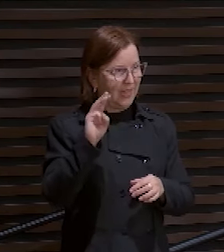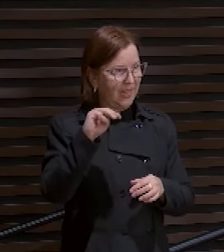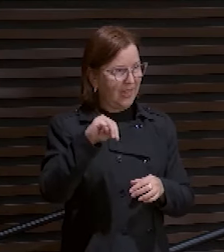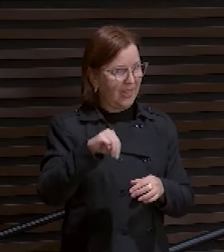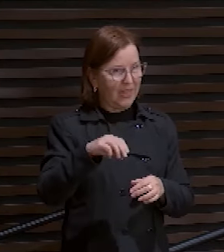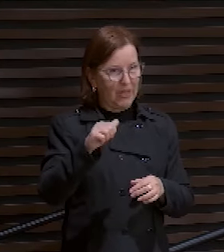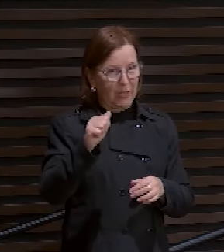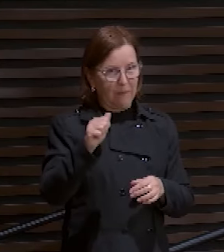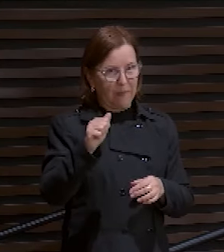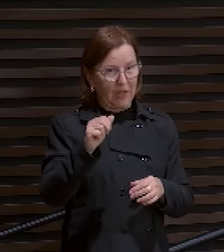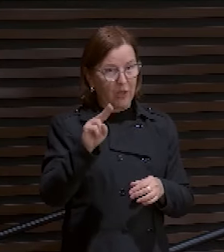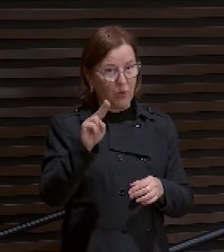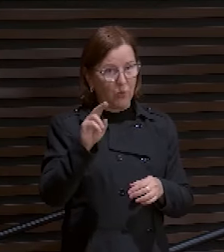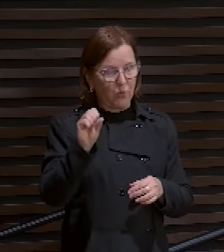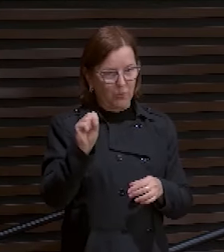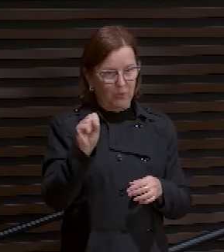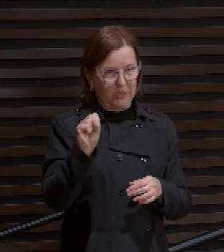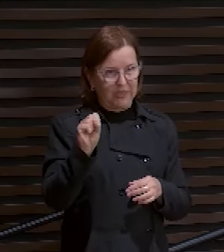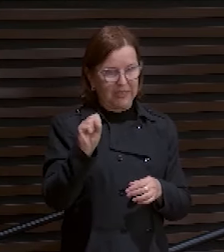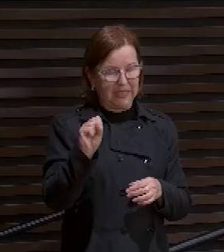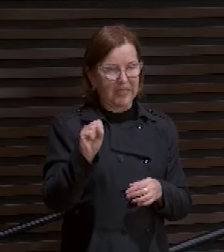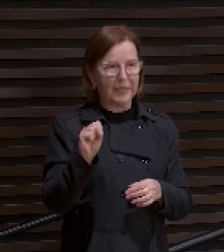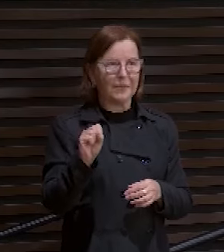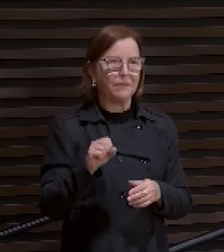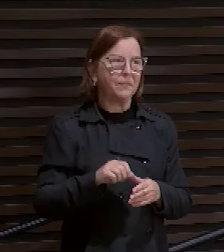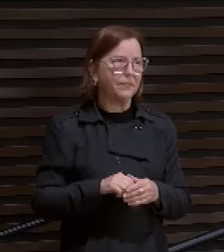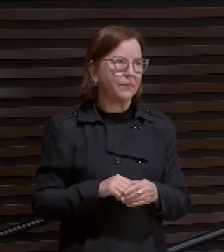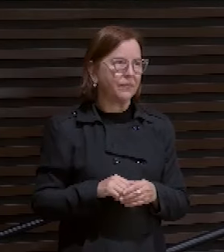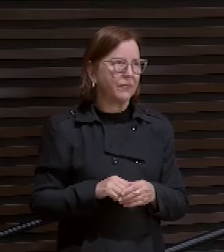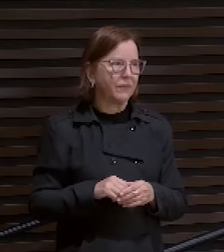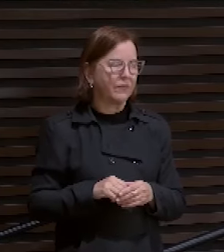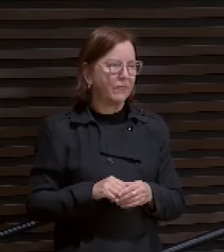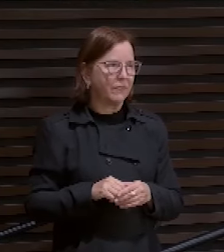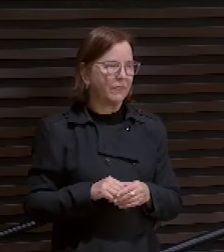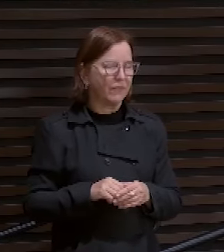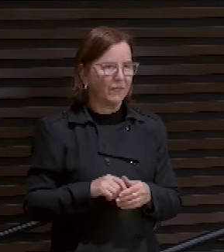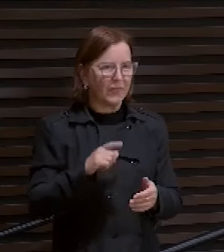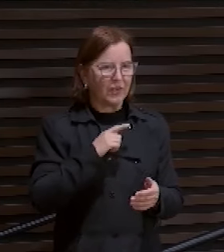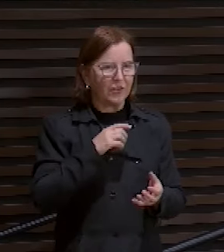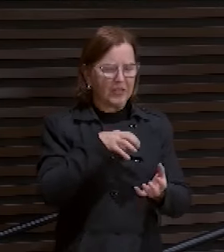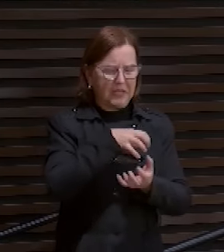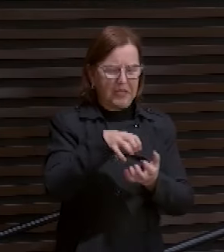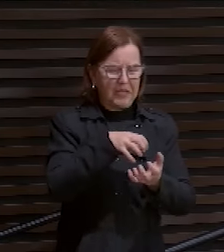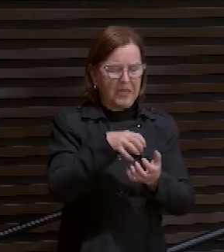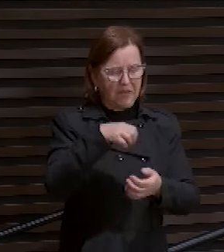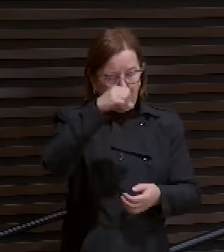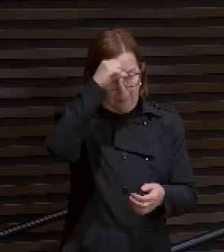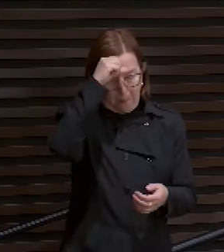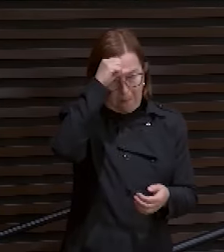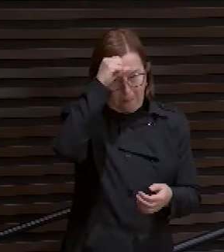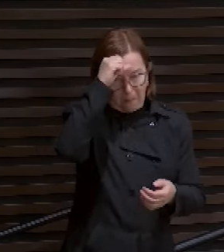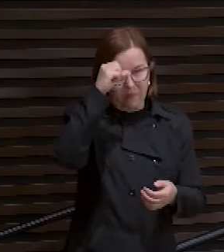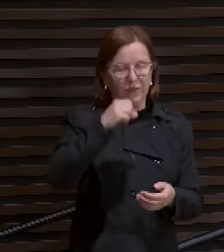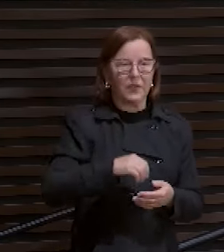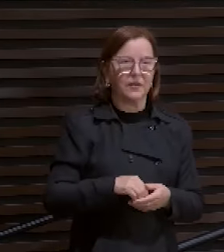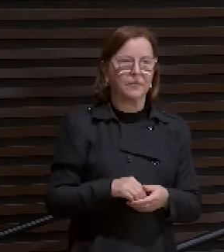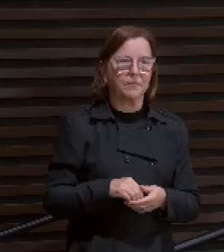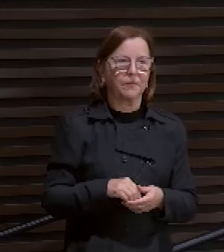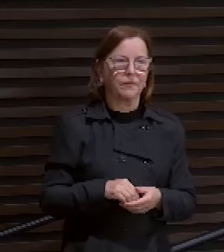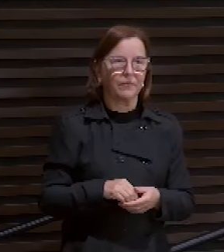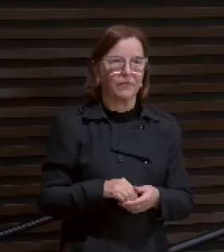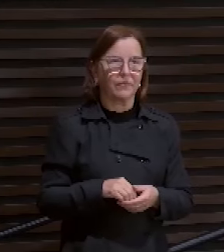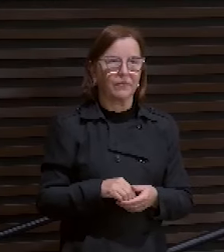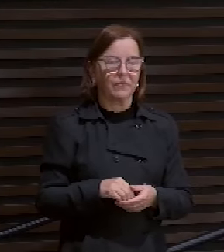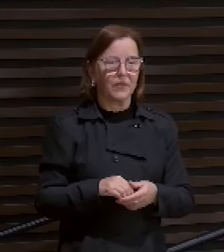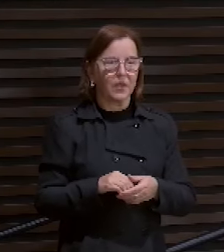Aqueles discípulos de Emmaus, que entraram numa crise depressiva. André e Salomão também